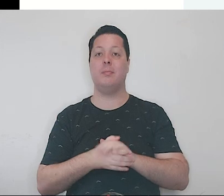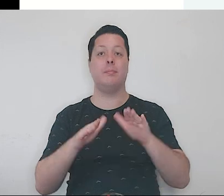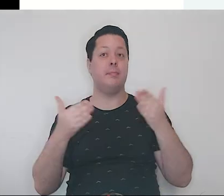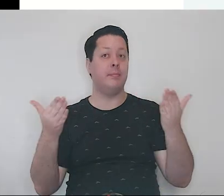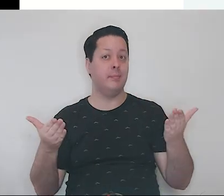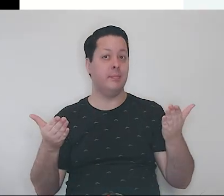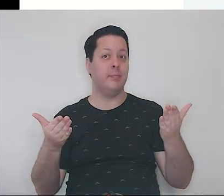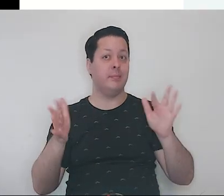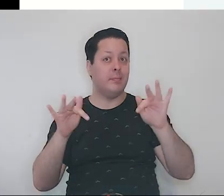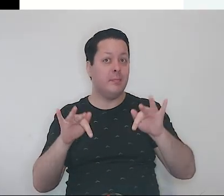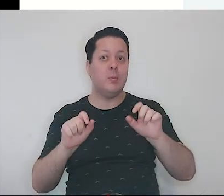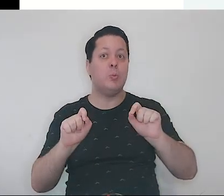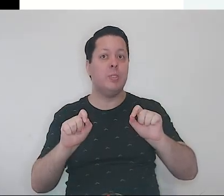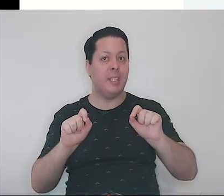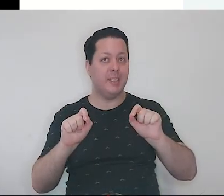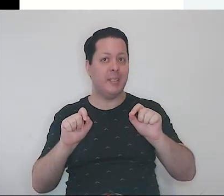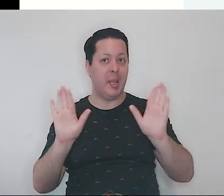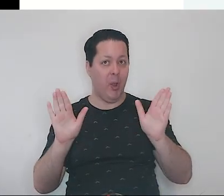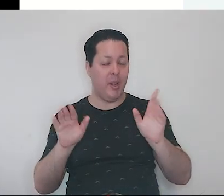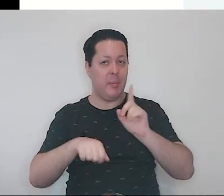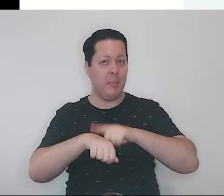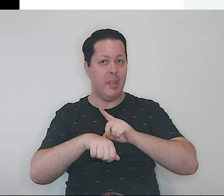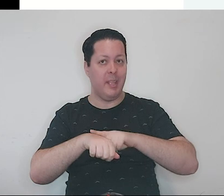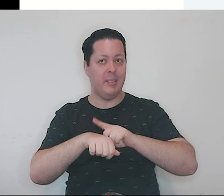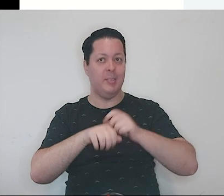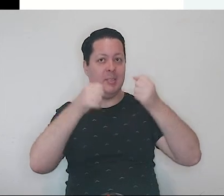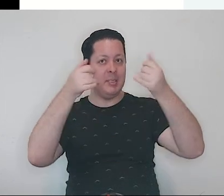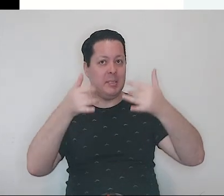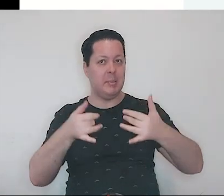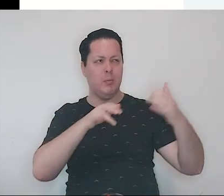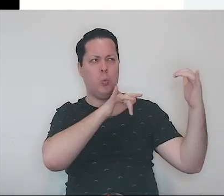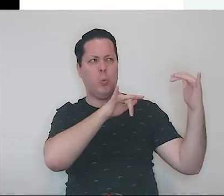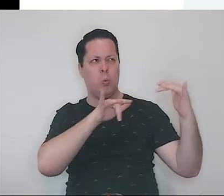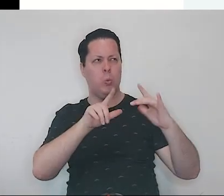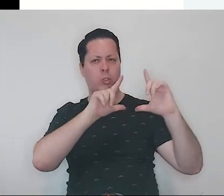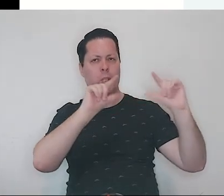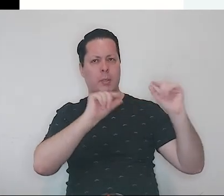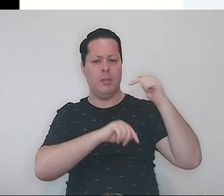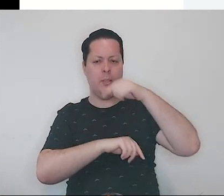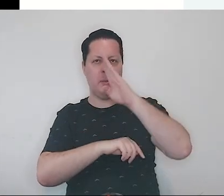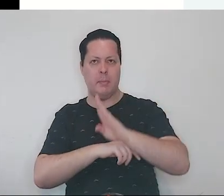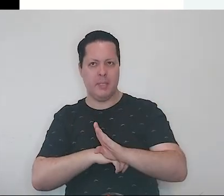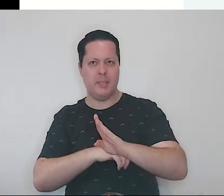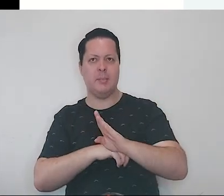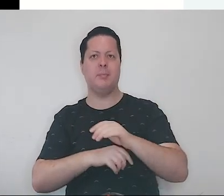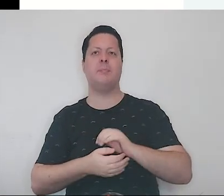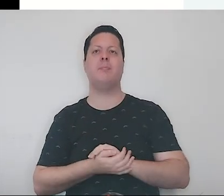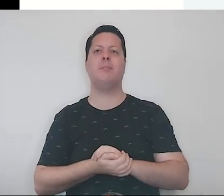Mas, então, por fim, já que falamos na imigração japonesa no Brasil,